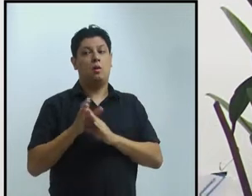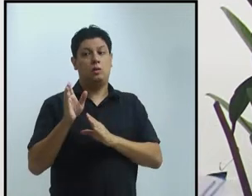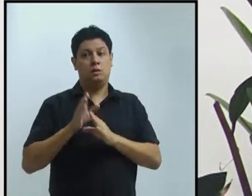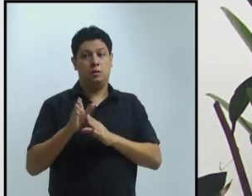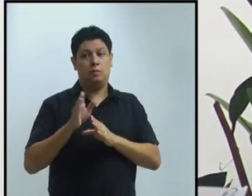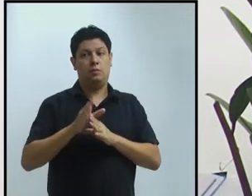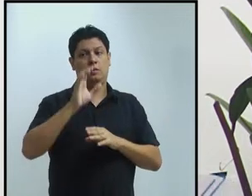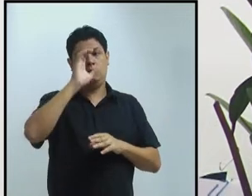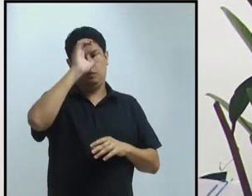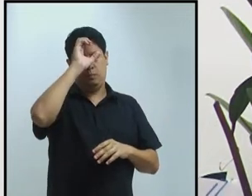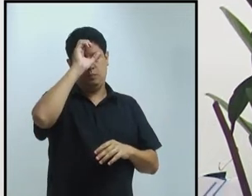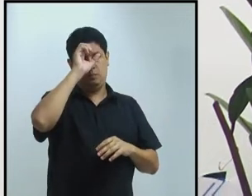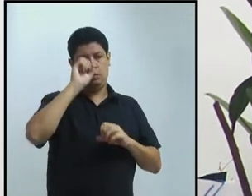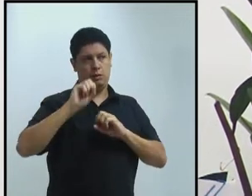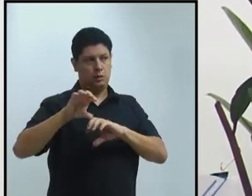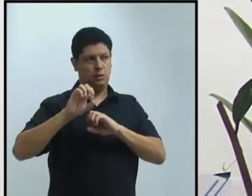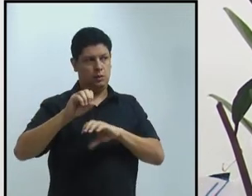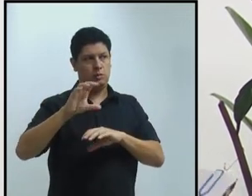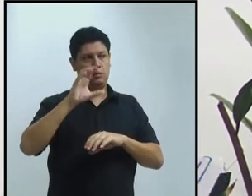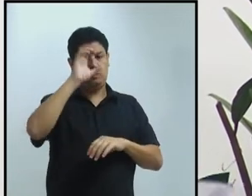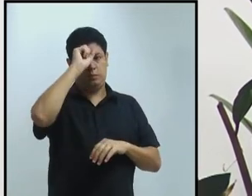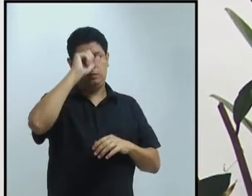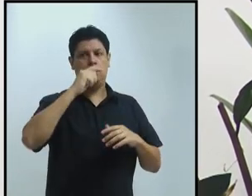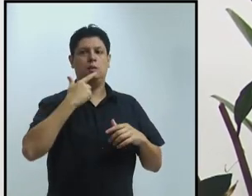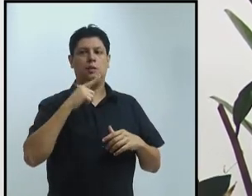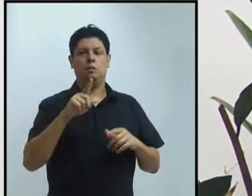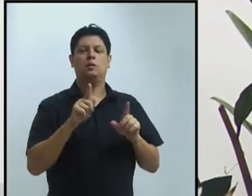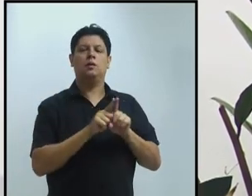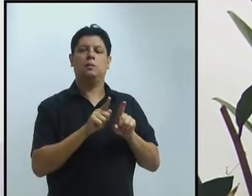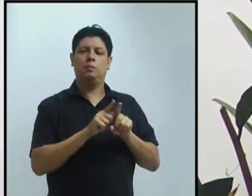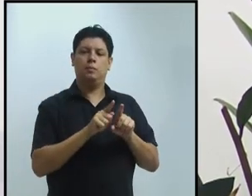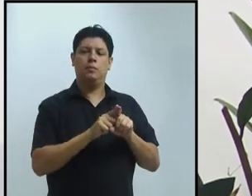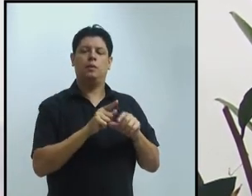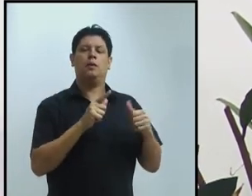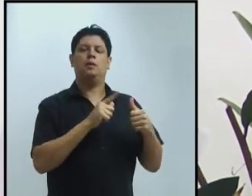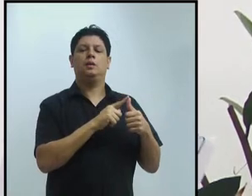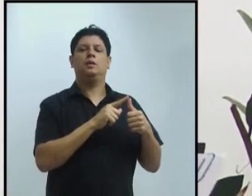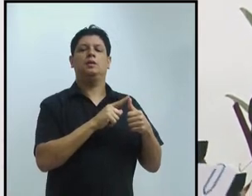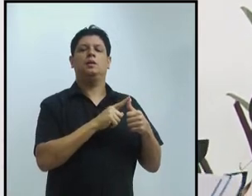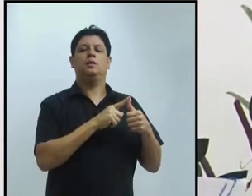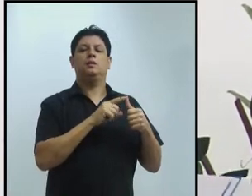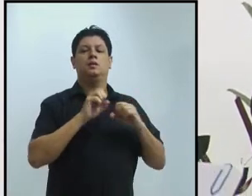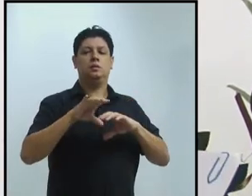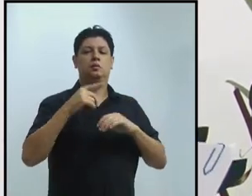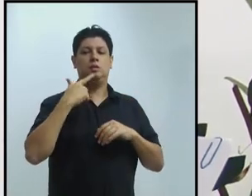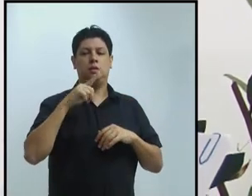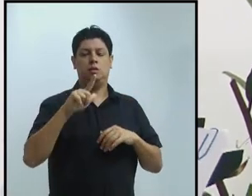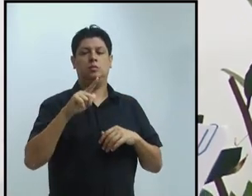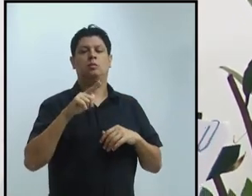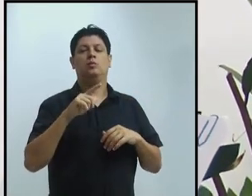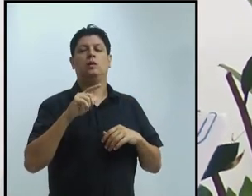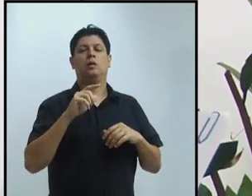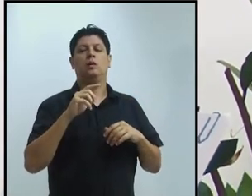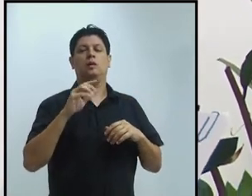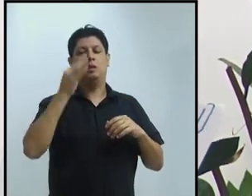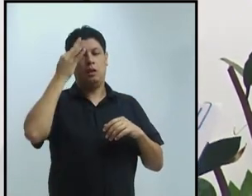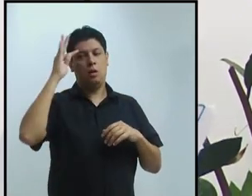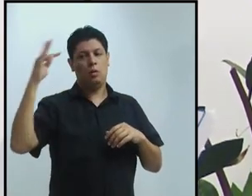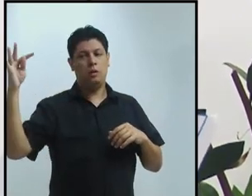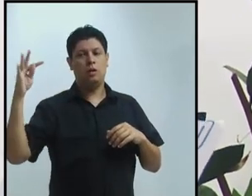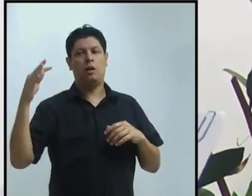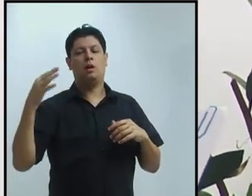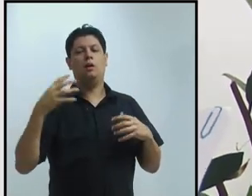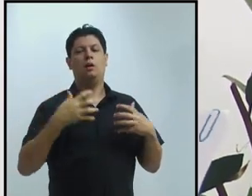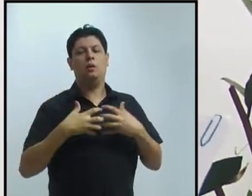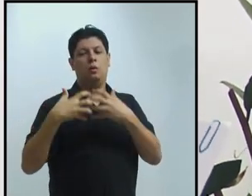ensino, e aprendizagem de línguas adicionais no paradigma da complexidade. A professora Valquíria tem experiência de internacionalização com